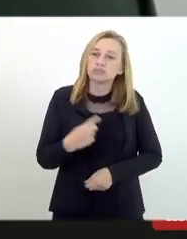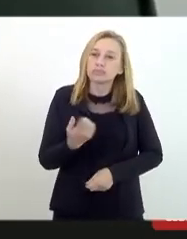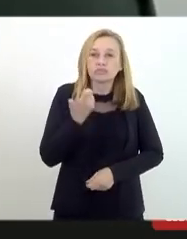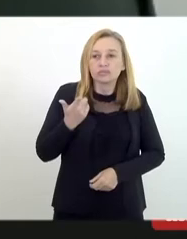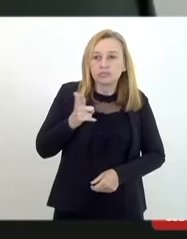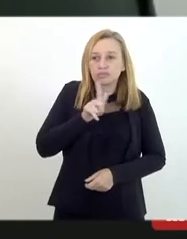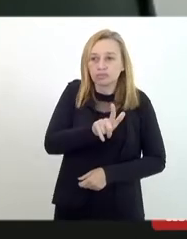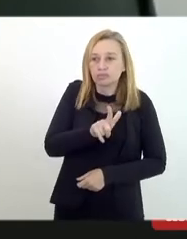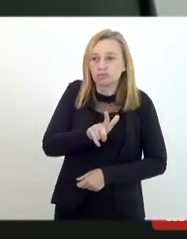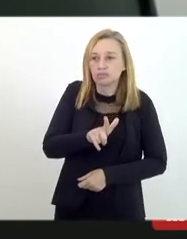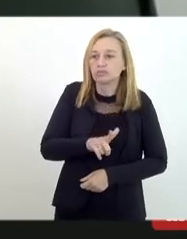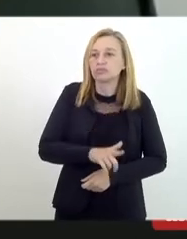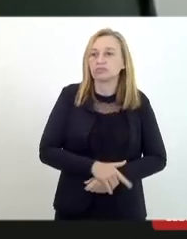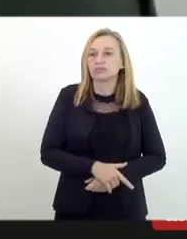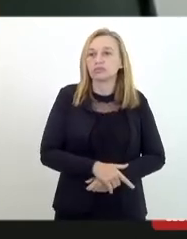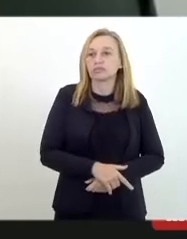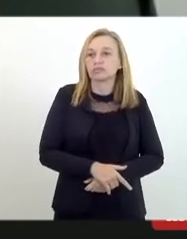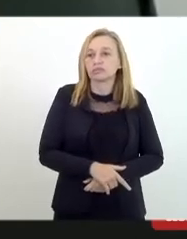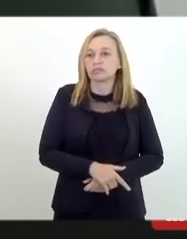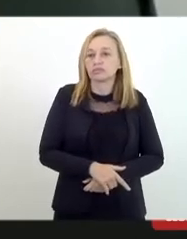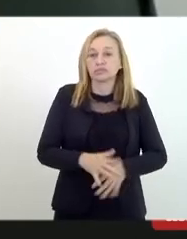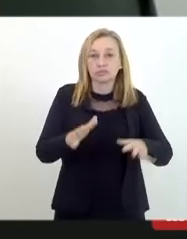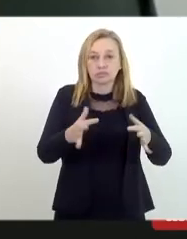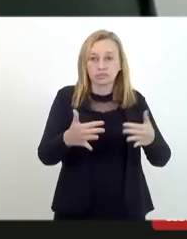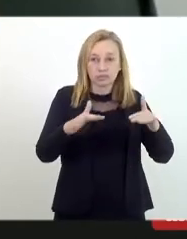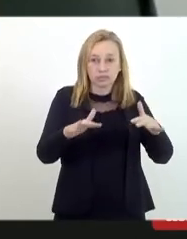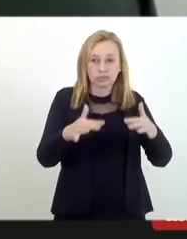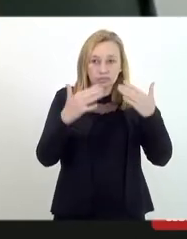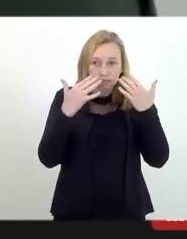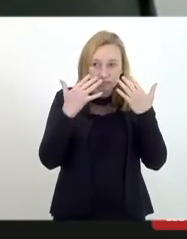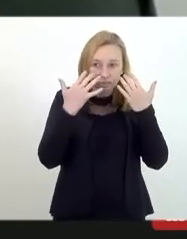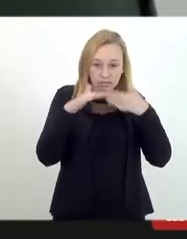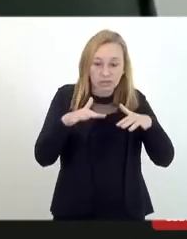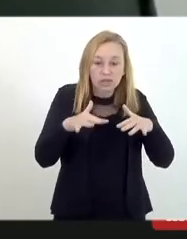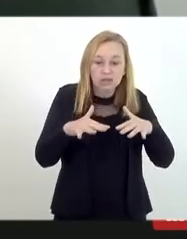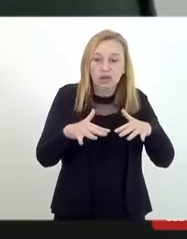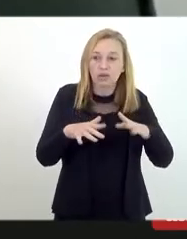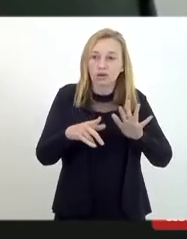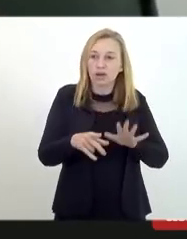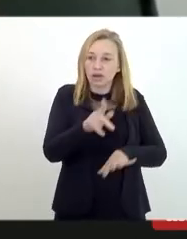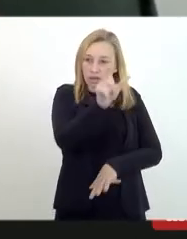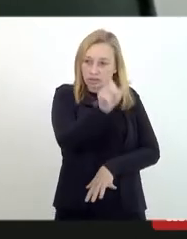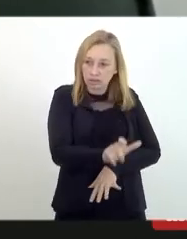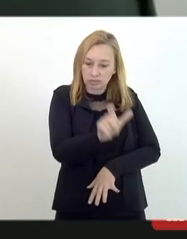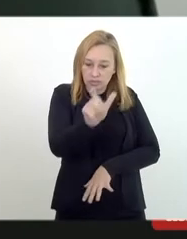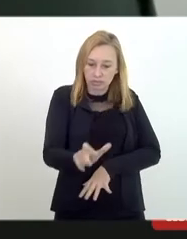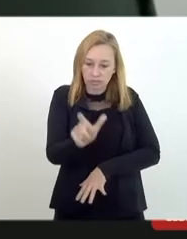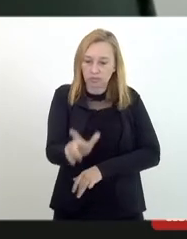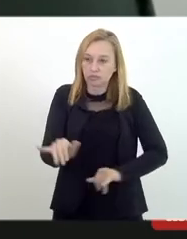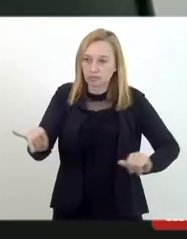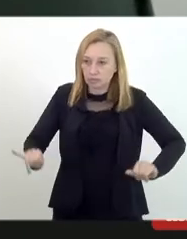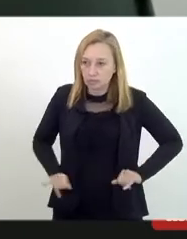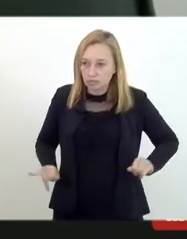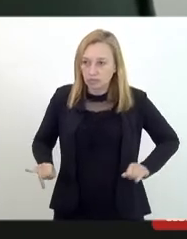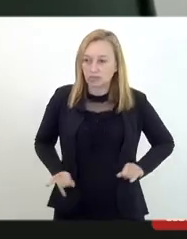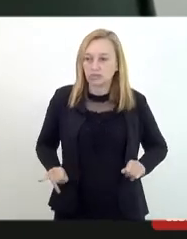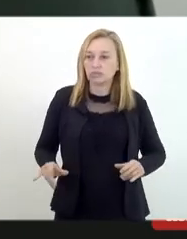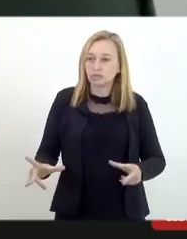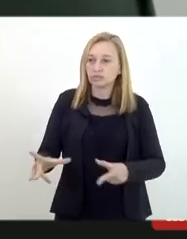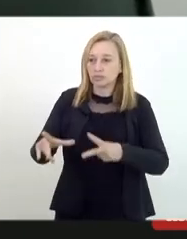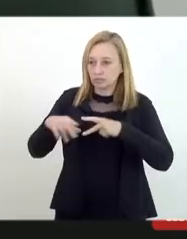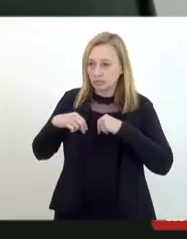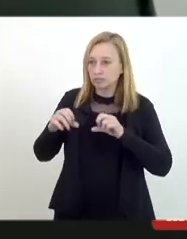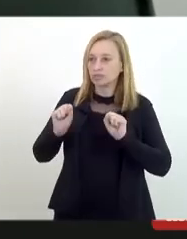consiga dar atenção a essas vítimas que elas, de fato, merecem. Trabalhar a prevenção.